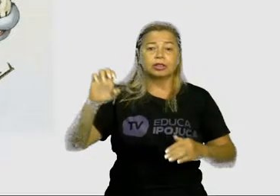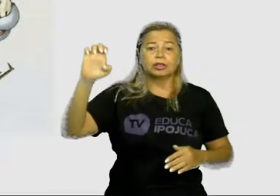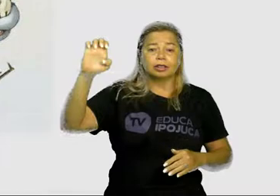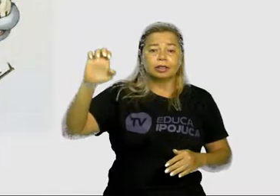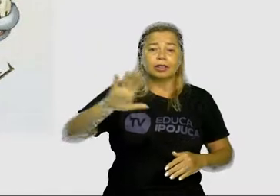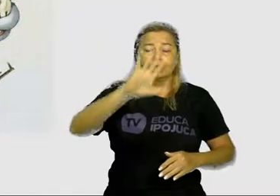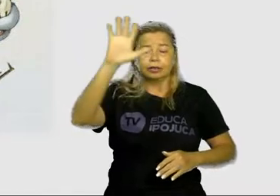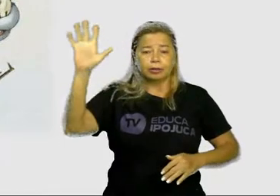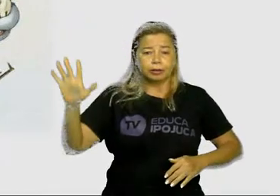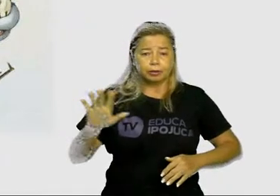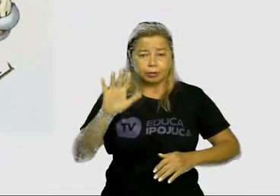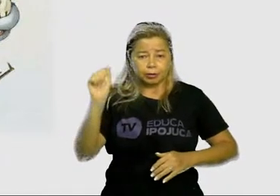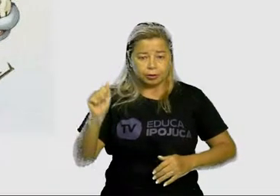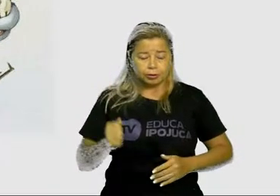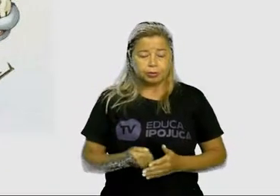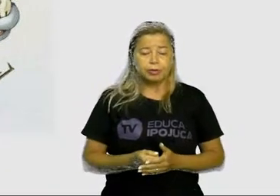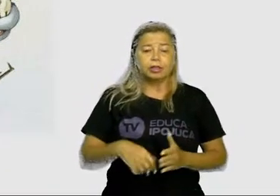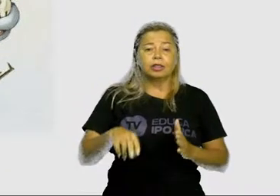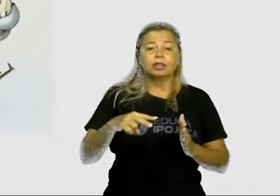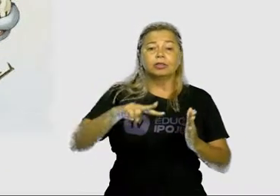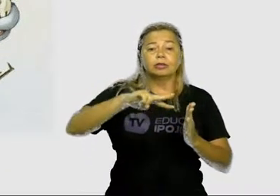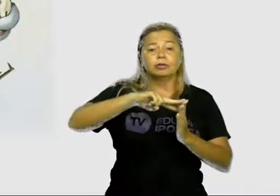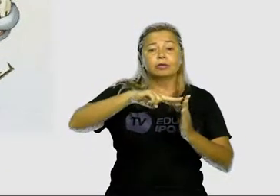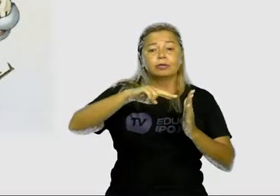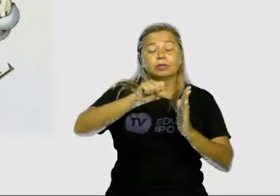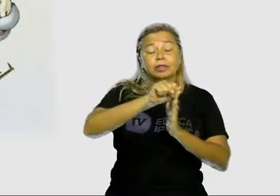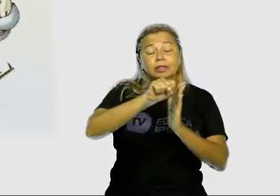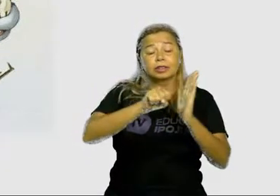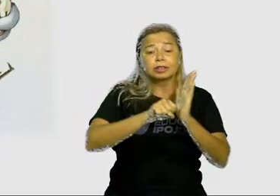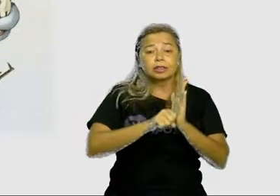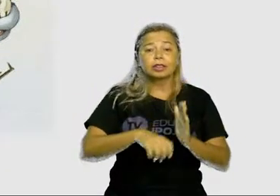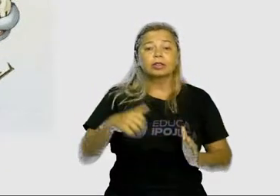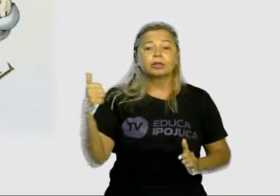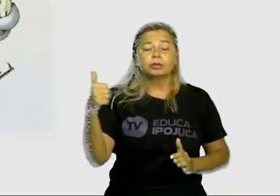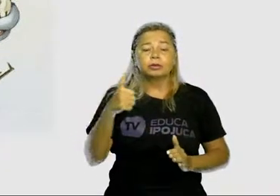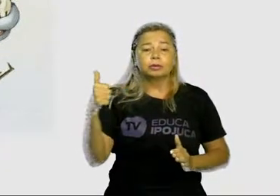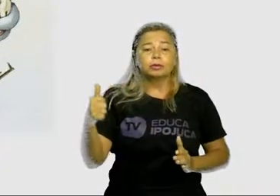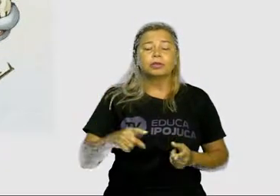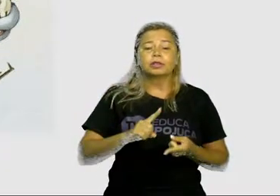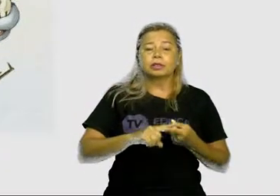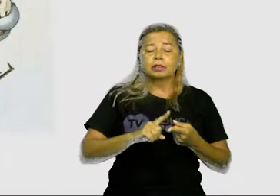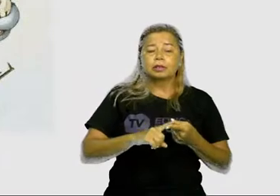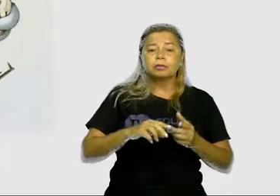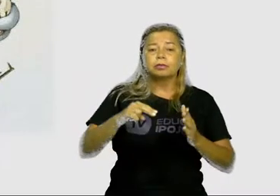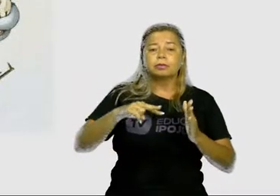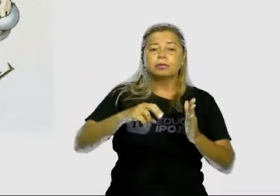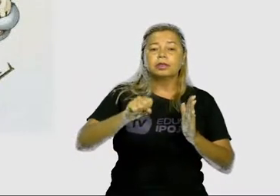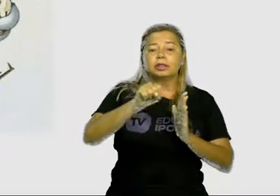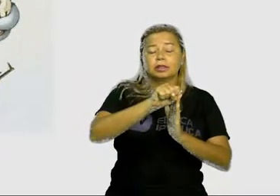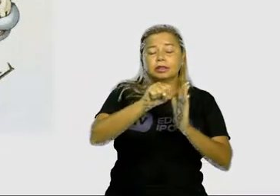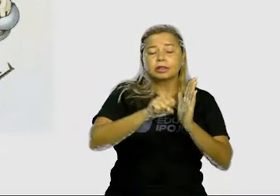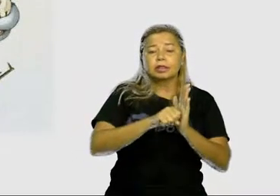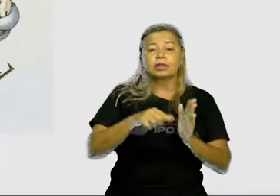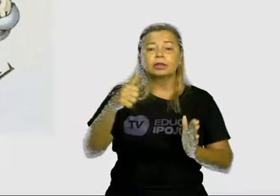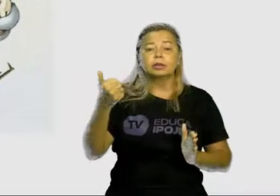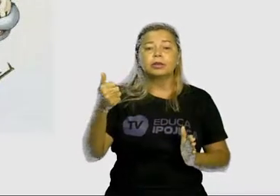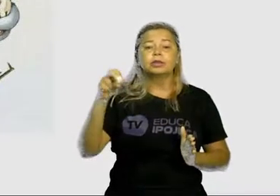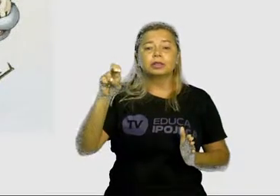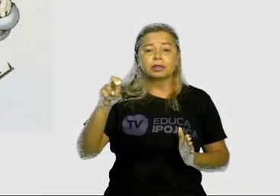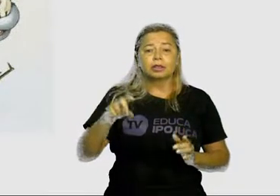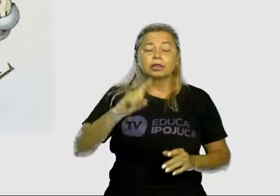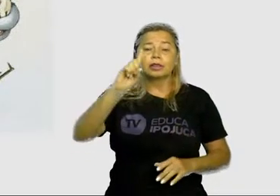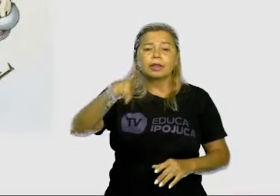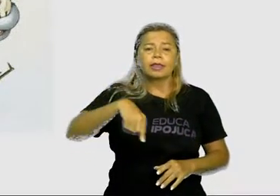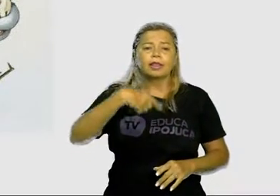XI e XV. Lentamente, ele se sobrepôs ao feudalismo e